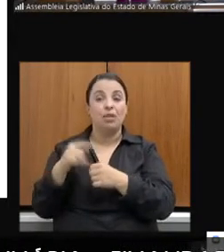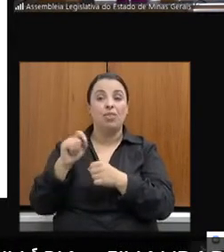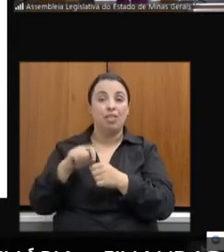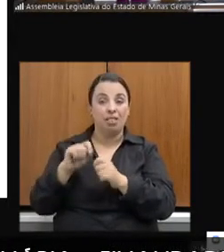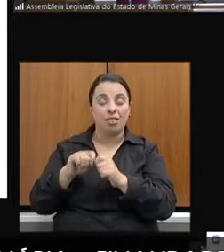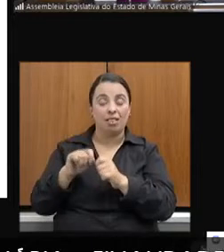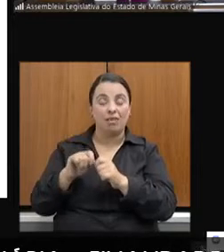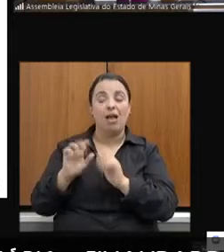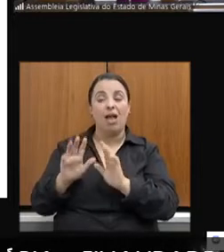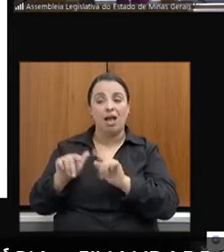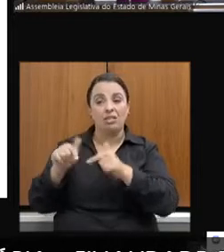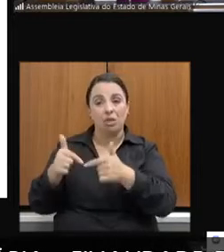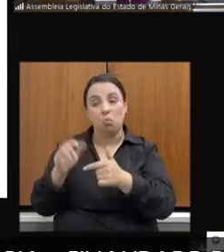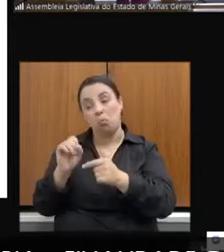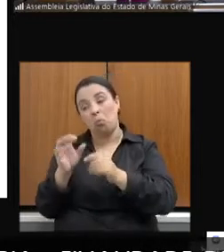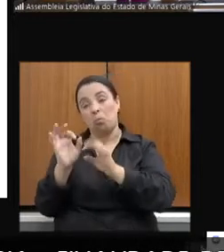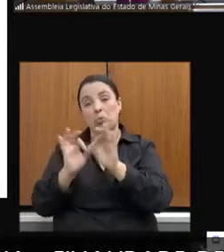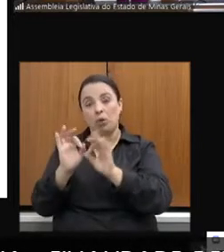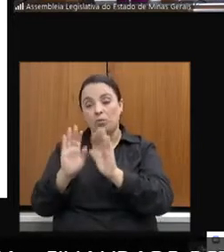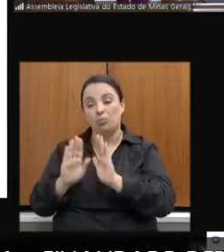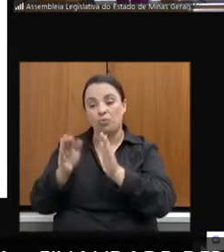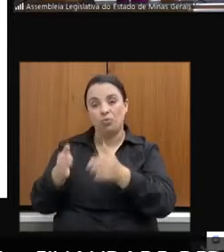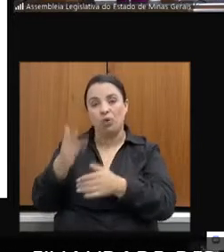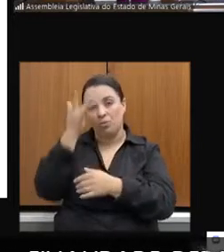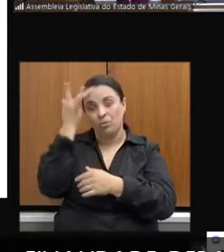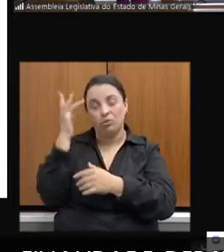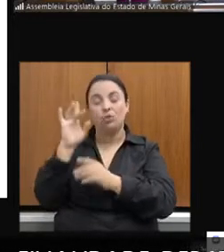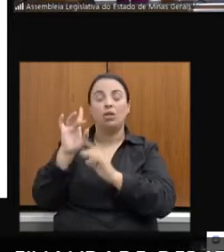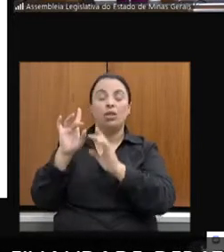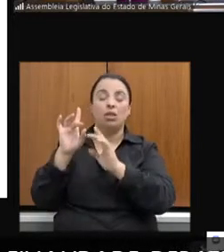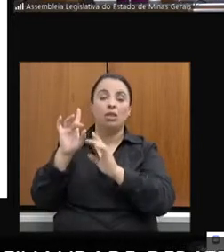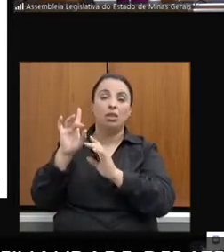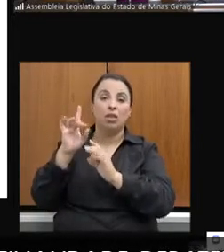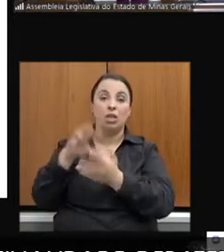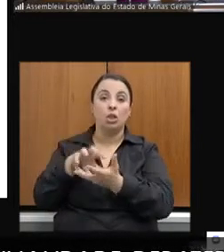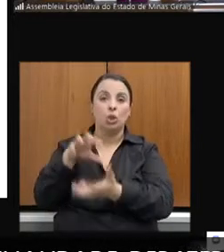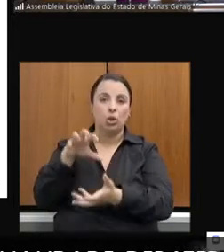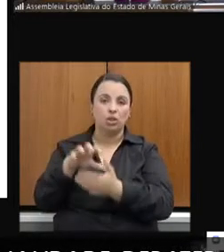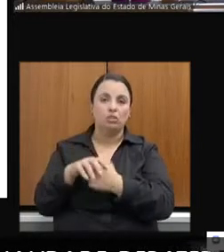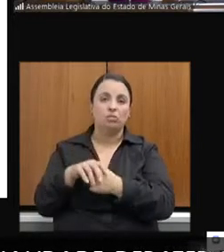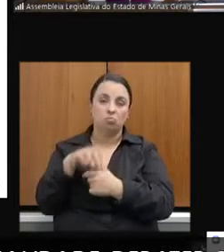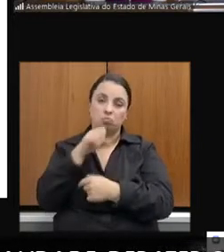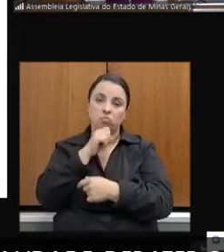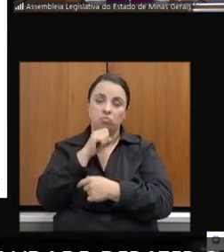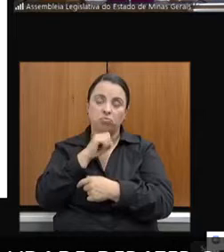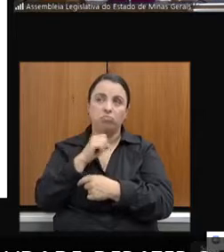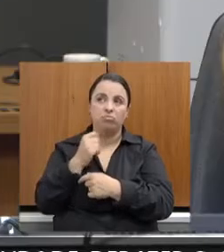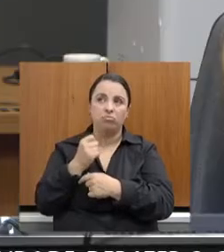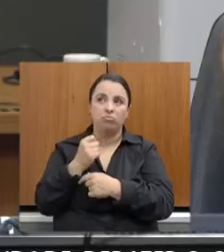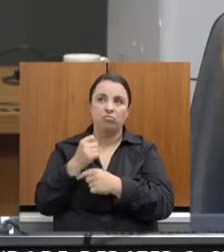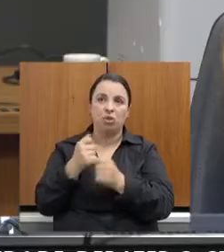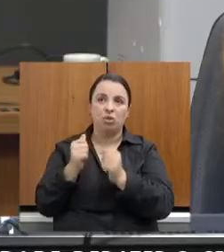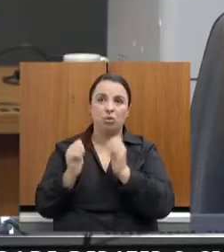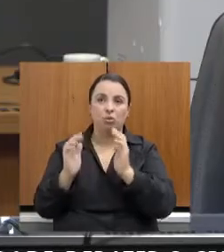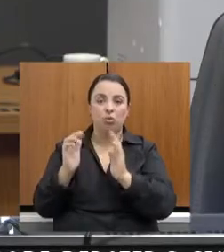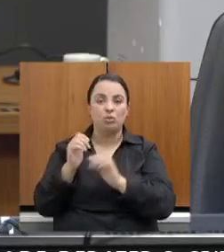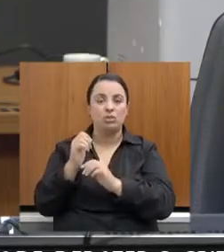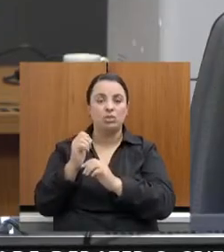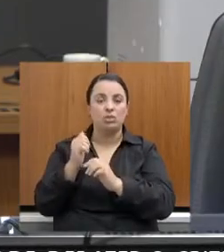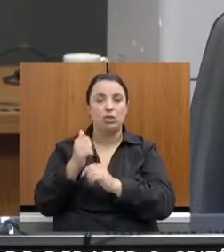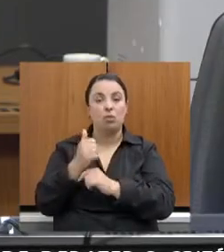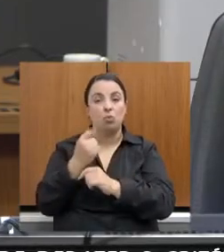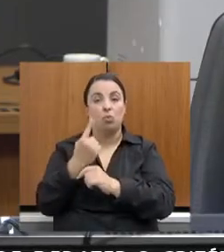ou programa voltado para o público idoso nos 12 meses anteriores à realização da pesquisa.